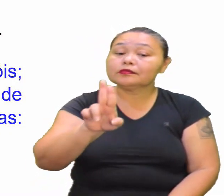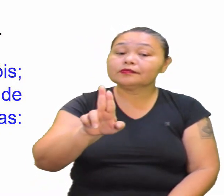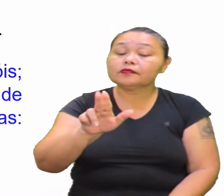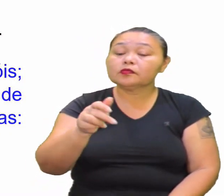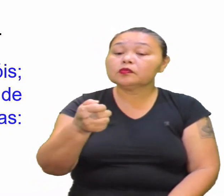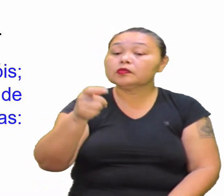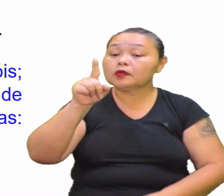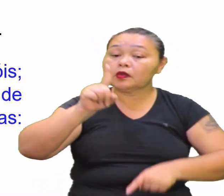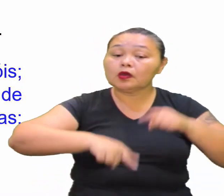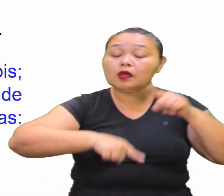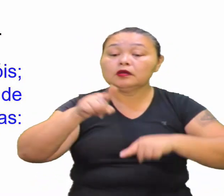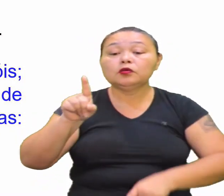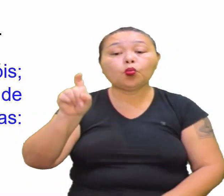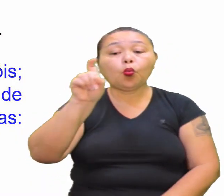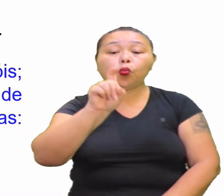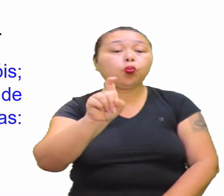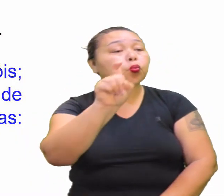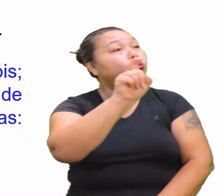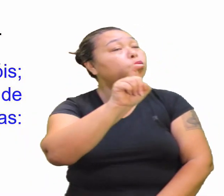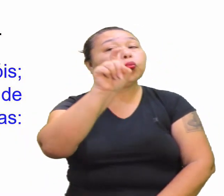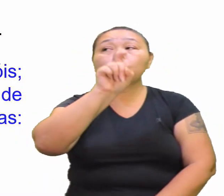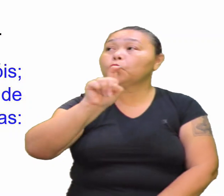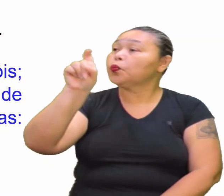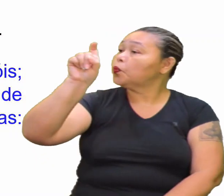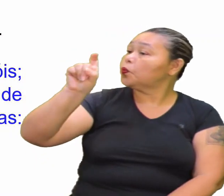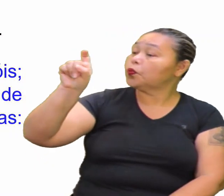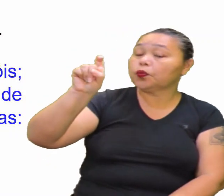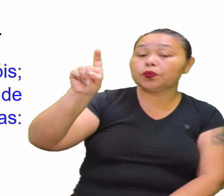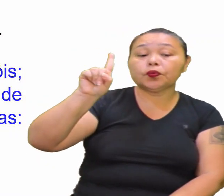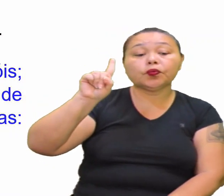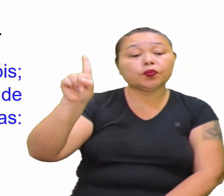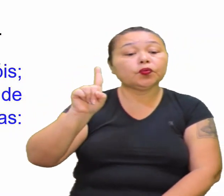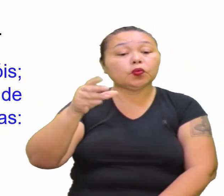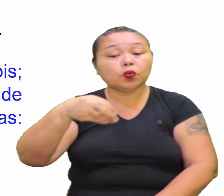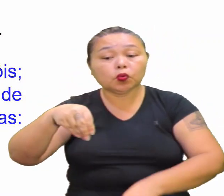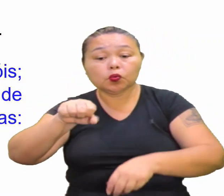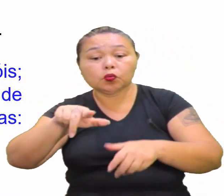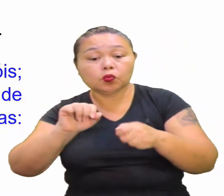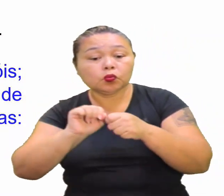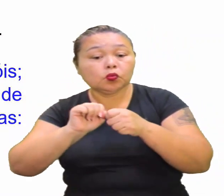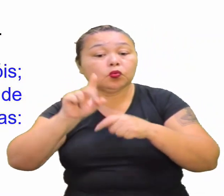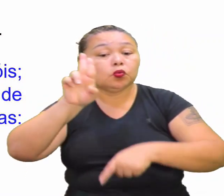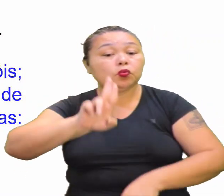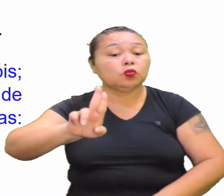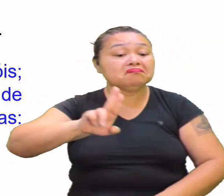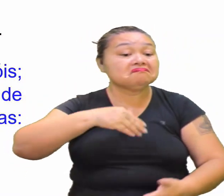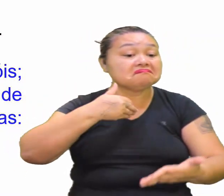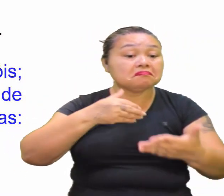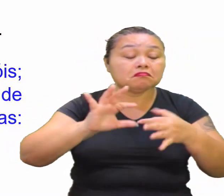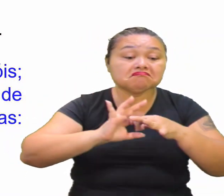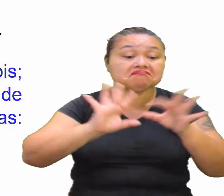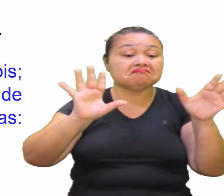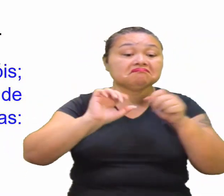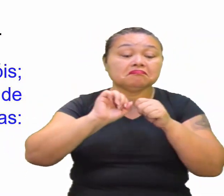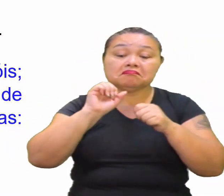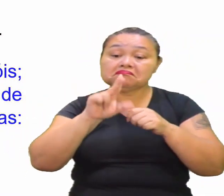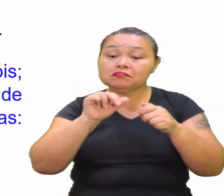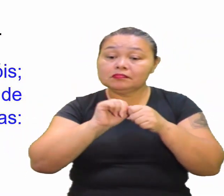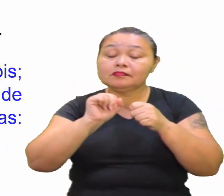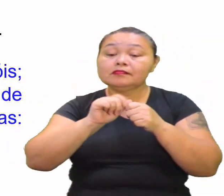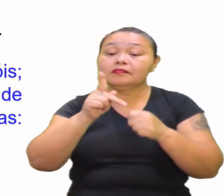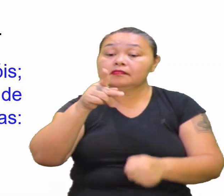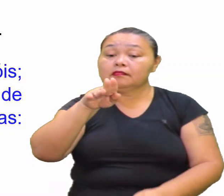uso de produtos Aerosóis Com relação À poluição do solo O uso indiscriminado De